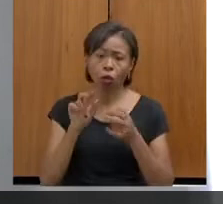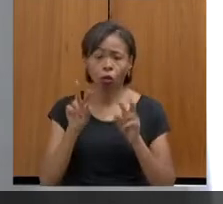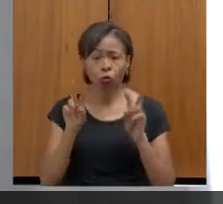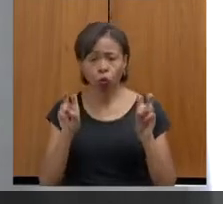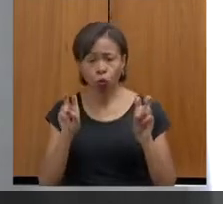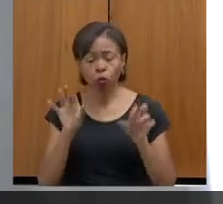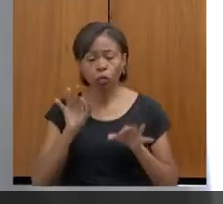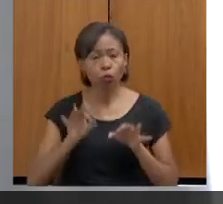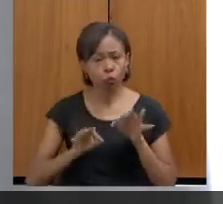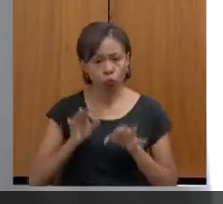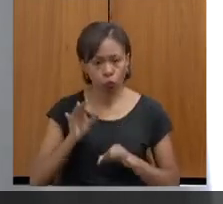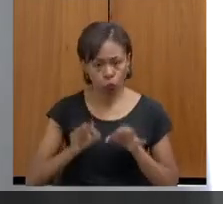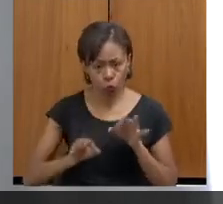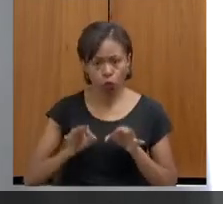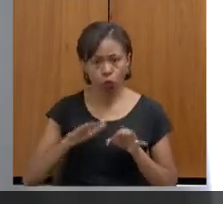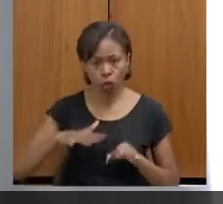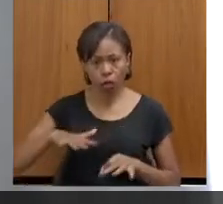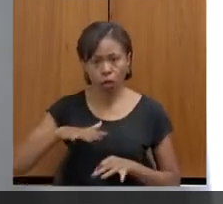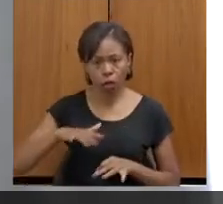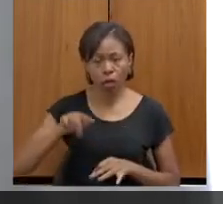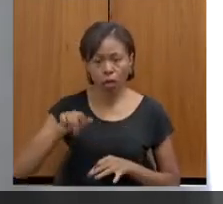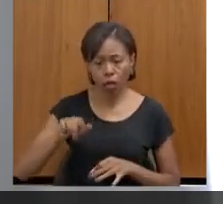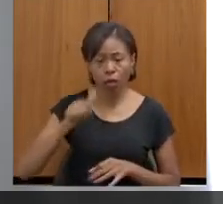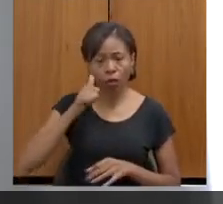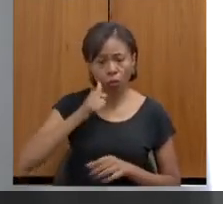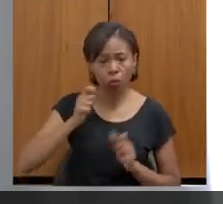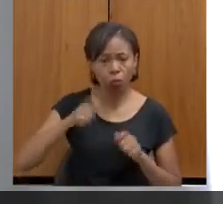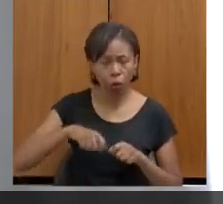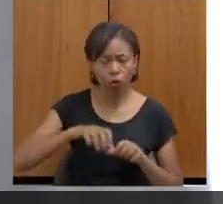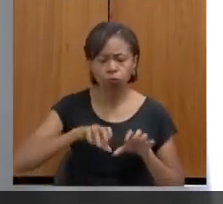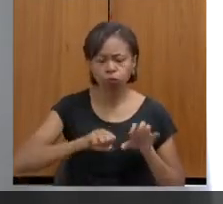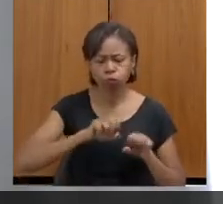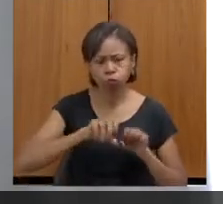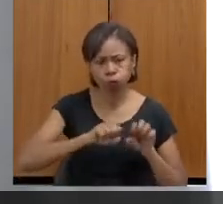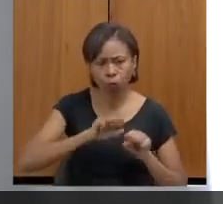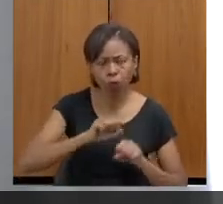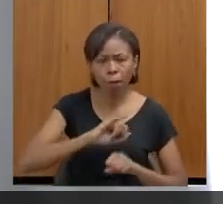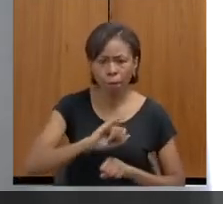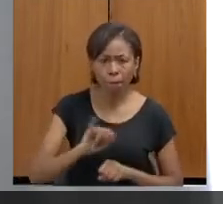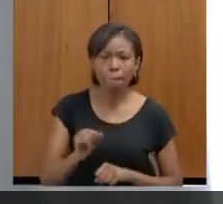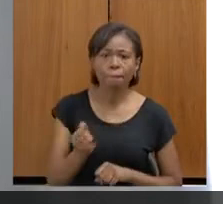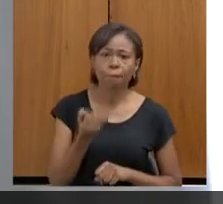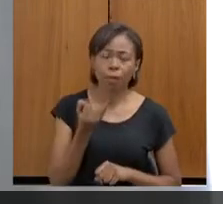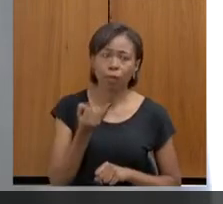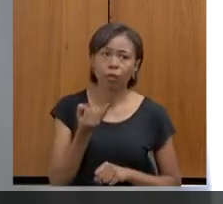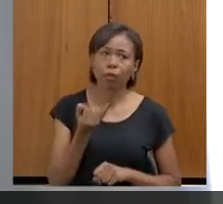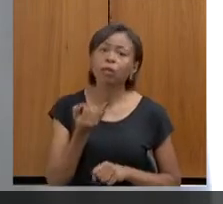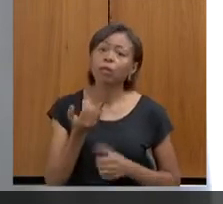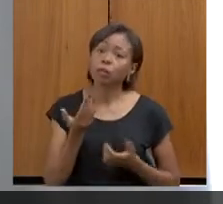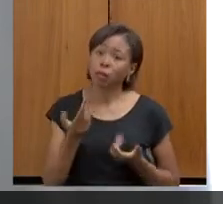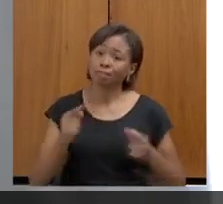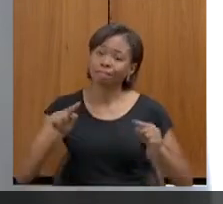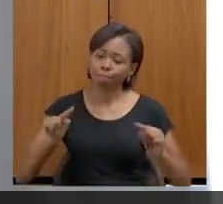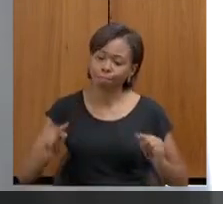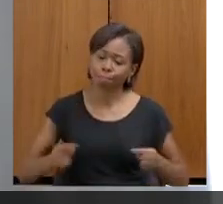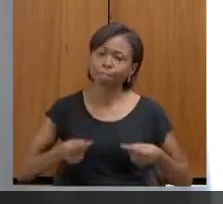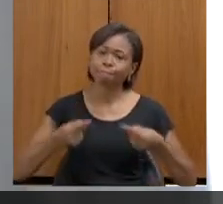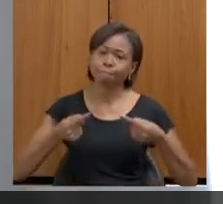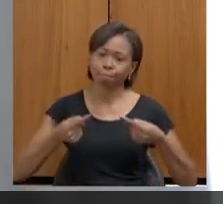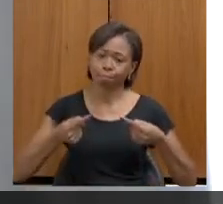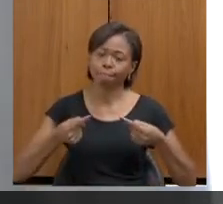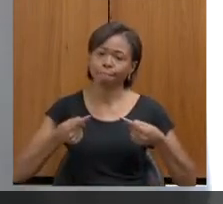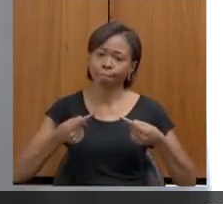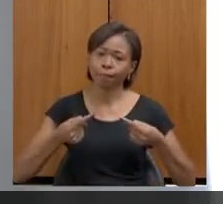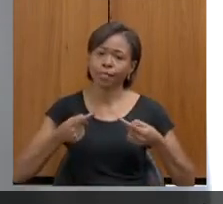ela pode adotar, que ela pode aproveitar. Então, a gente tem ainda esse desafio de